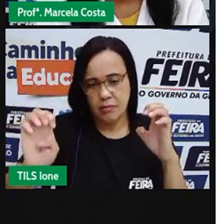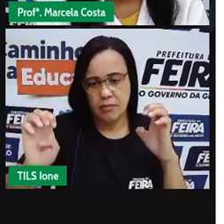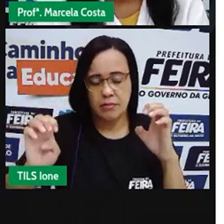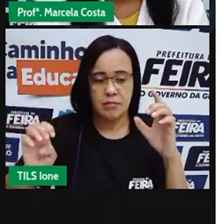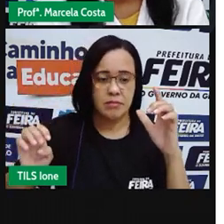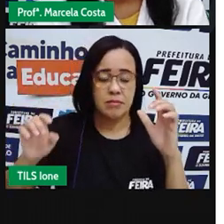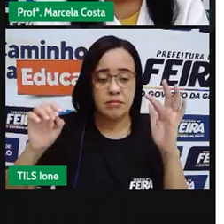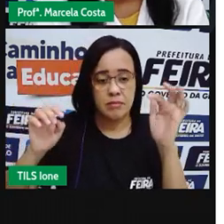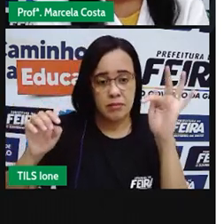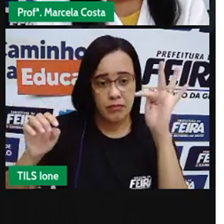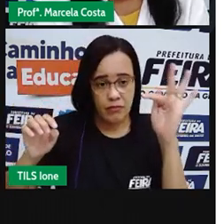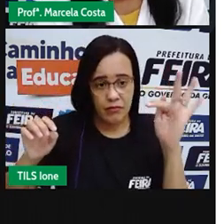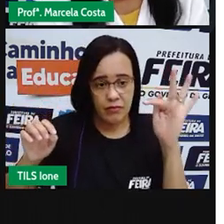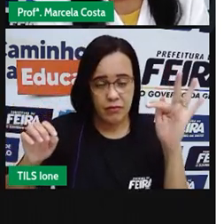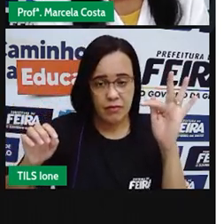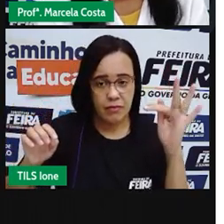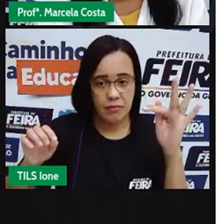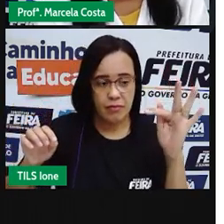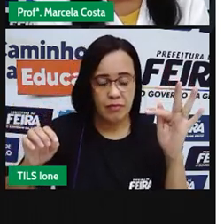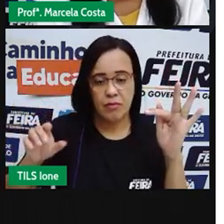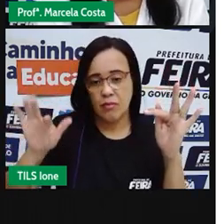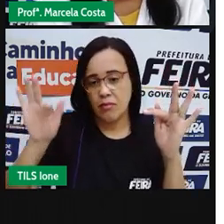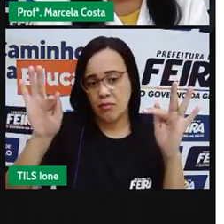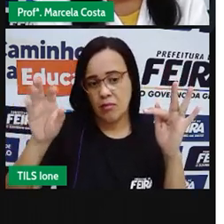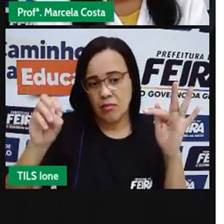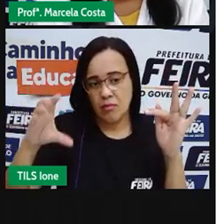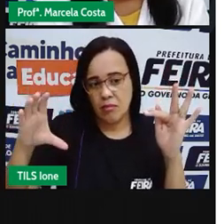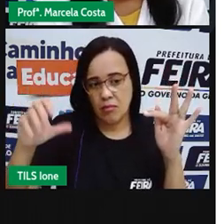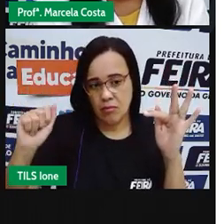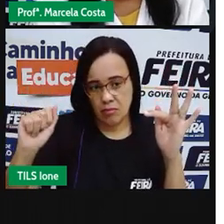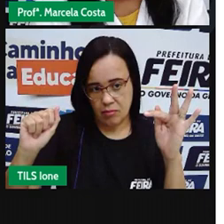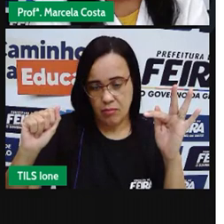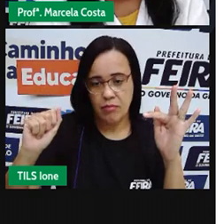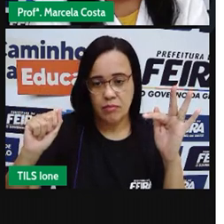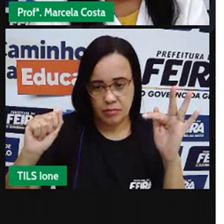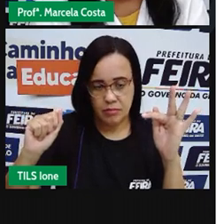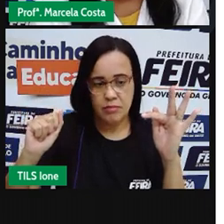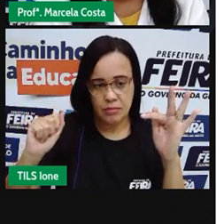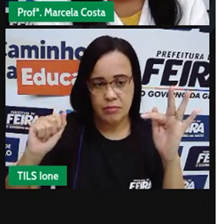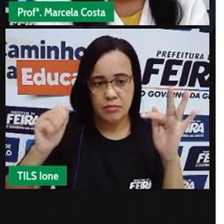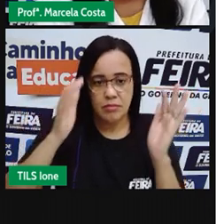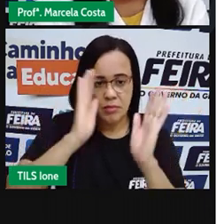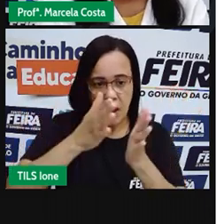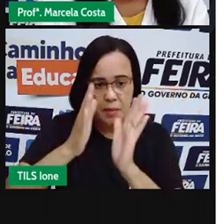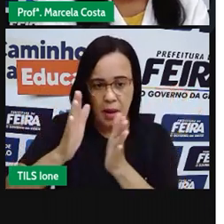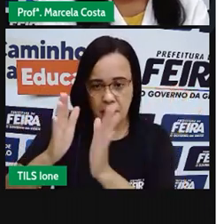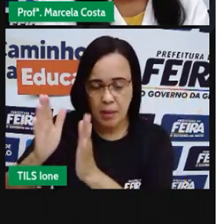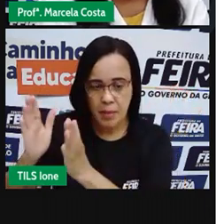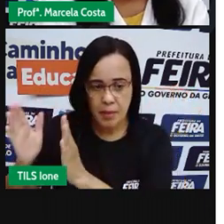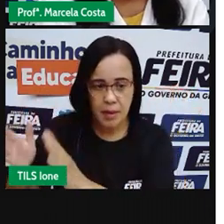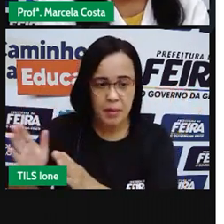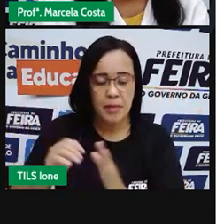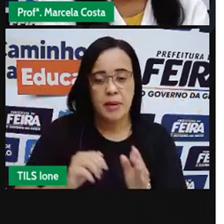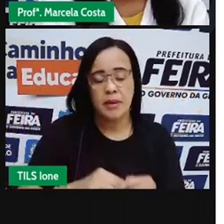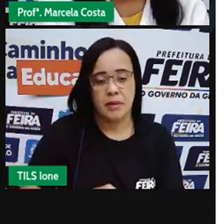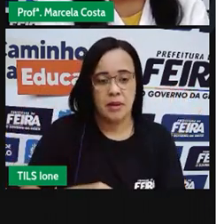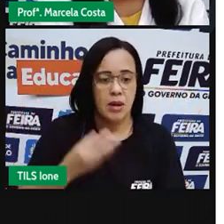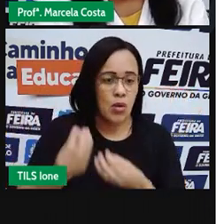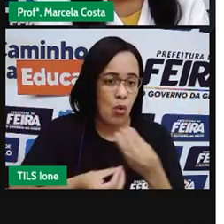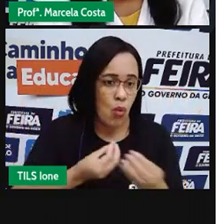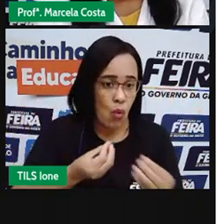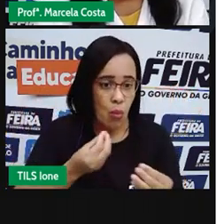F, de foca. Seguindo aí a ordem do alfabeto, a gente vem ainda